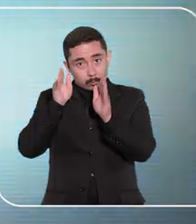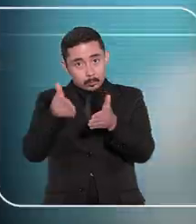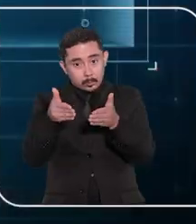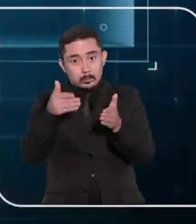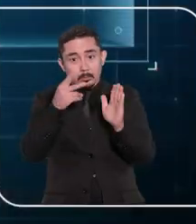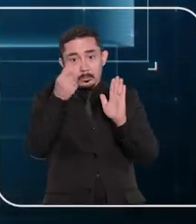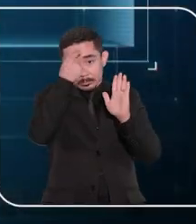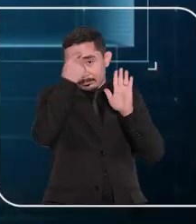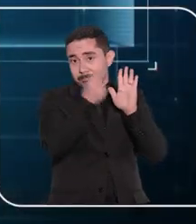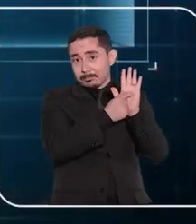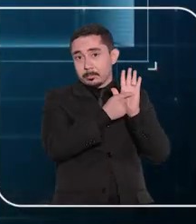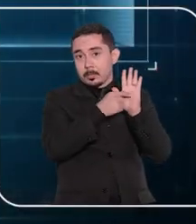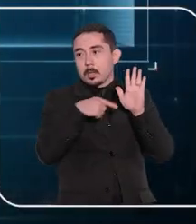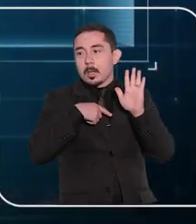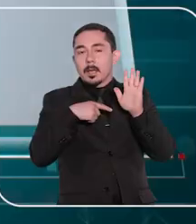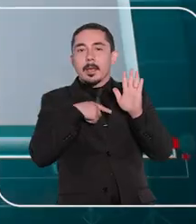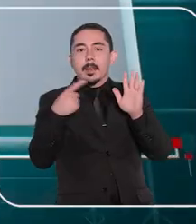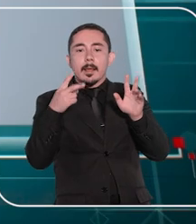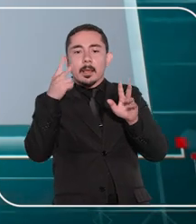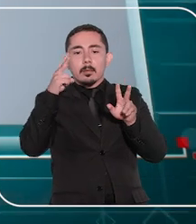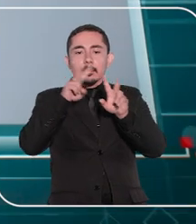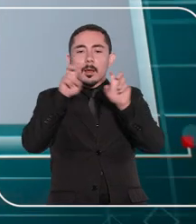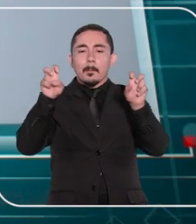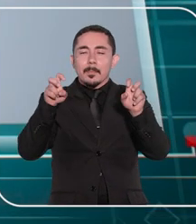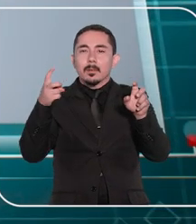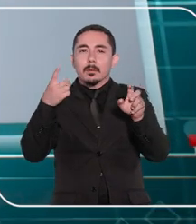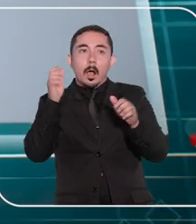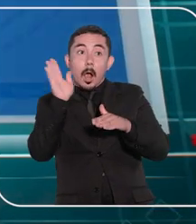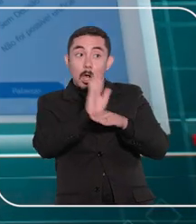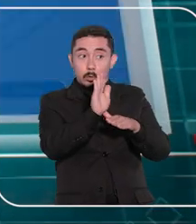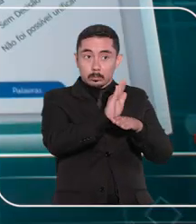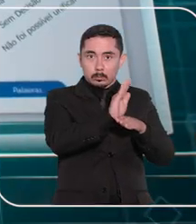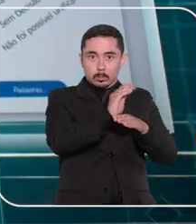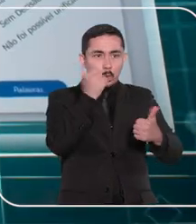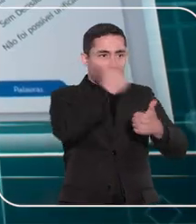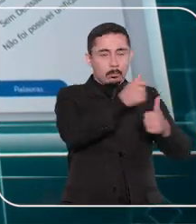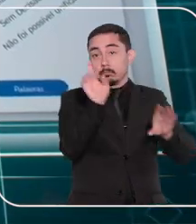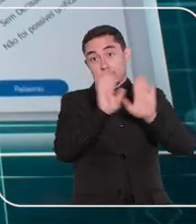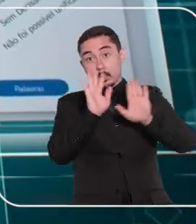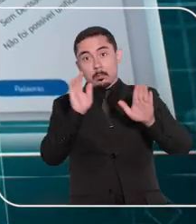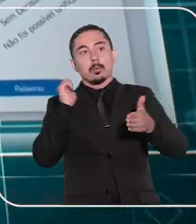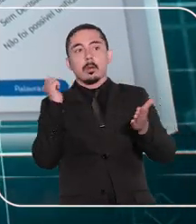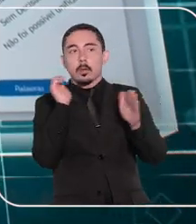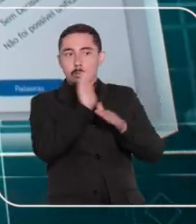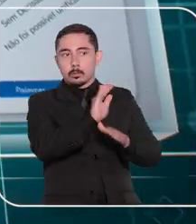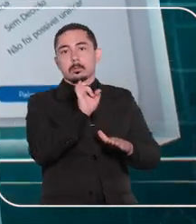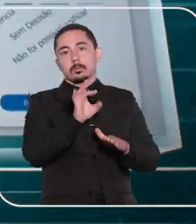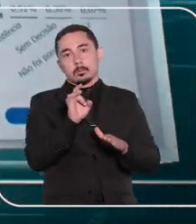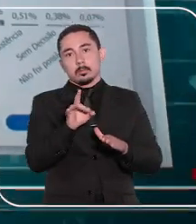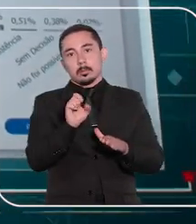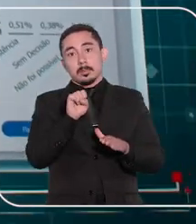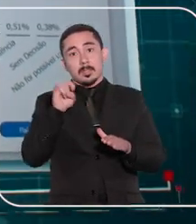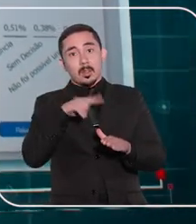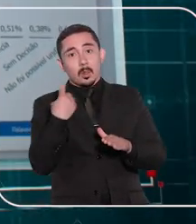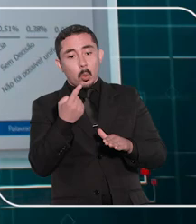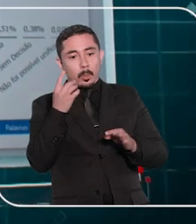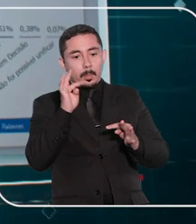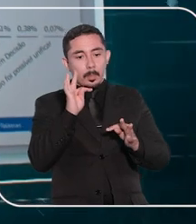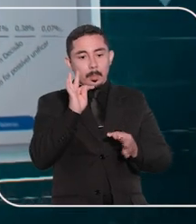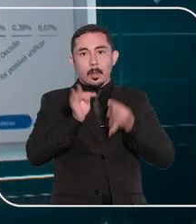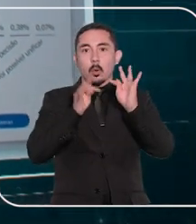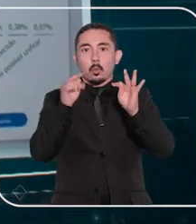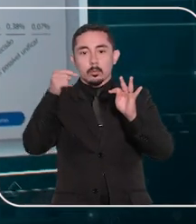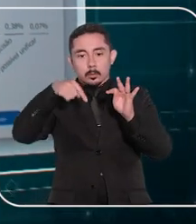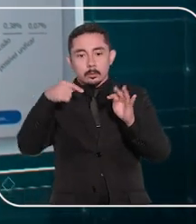para isso ela vem com esse conceito de ajudar e não de substituir a força de trabalho que nós temos aqui no tribunal e se nós não tivermos